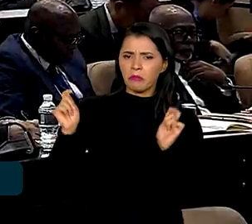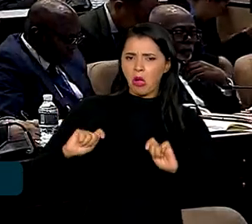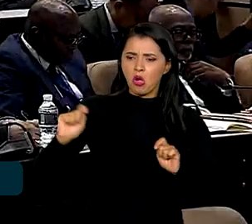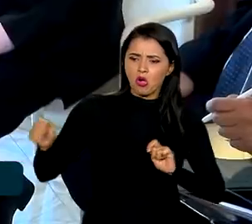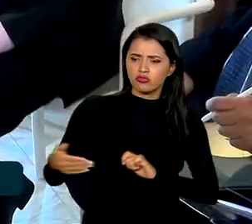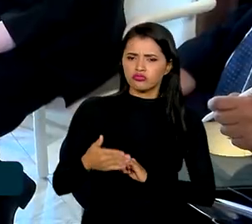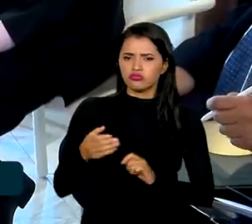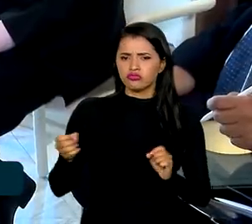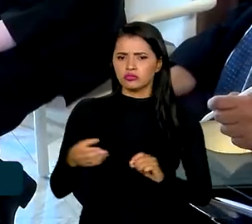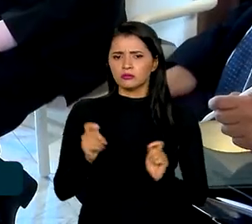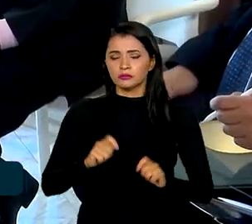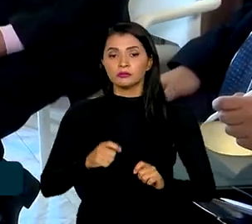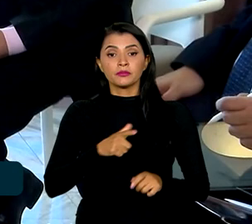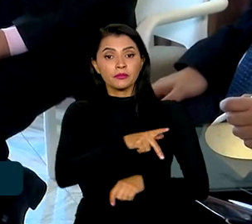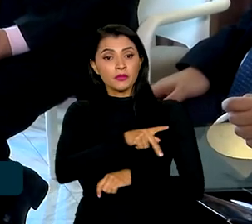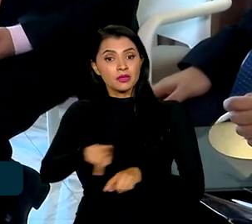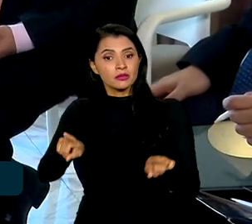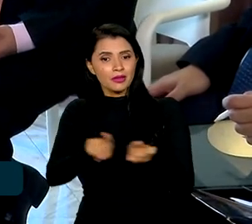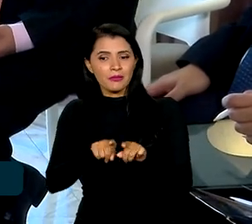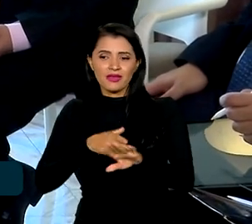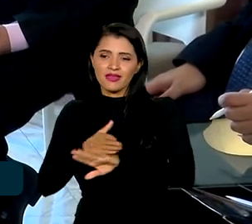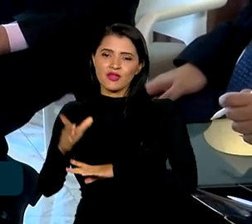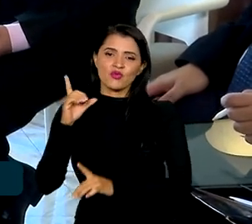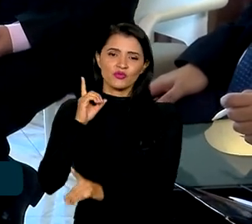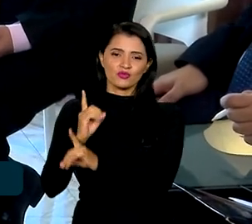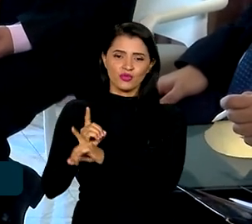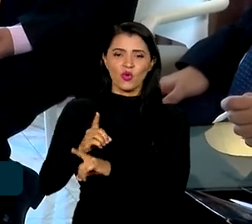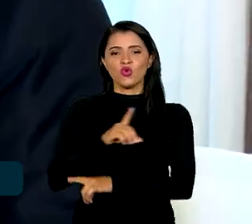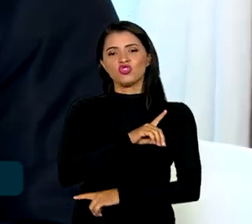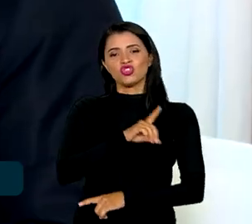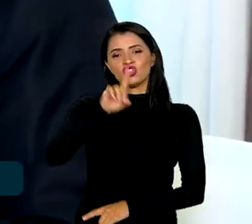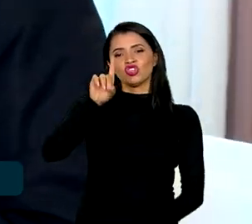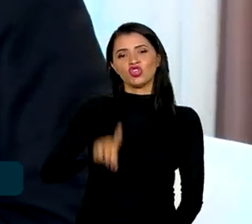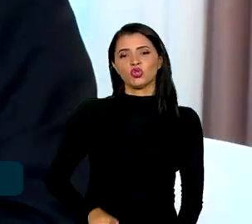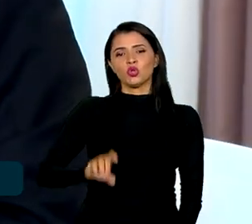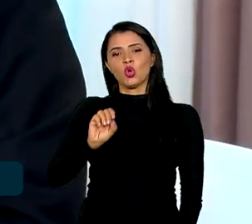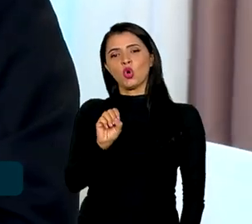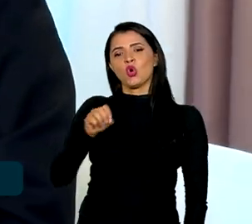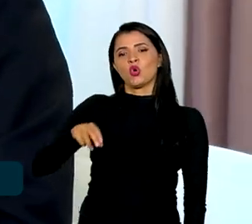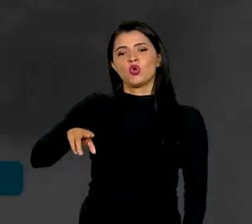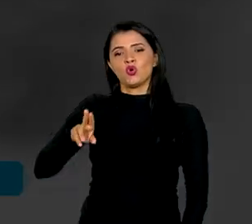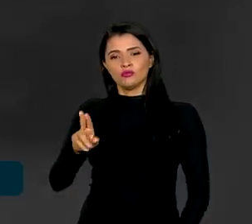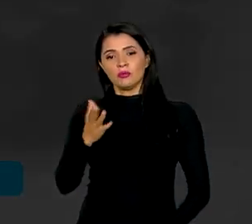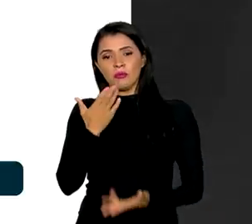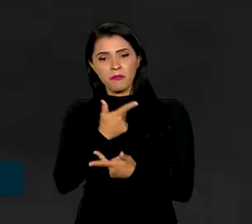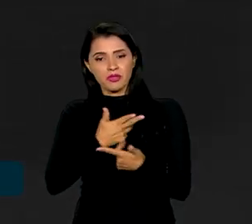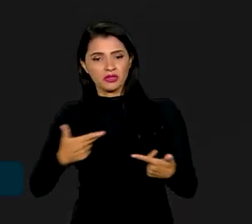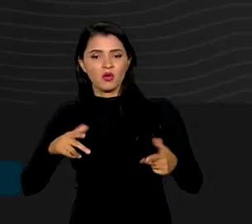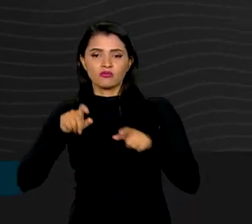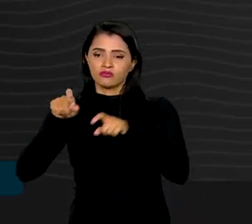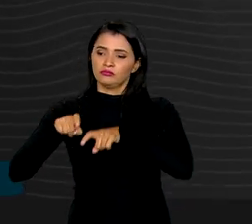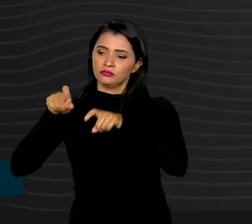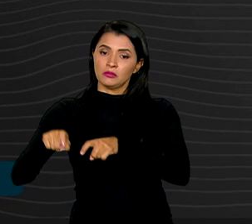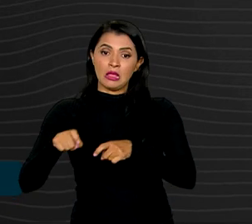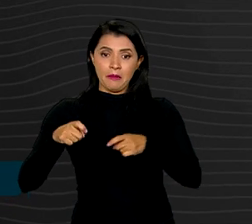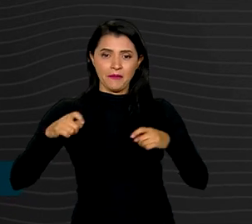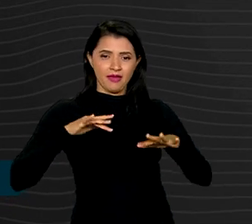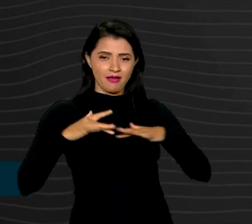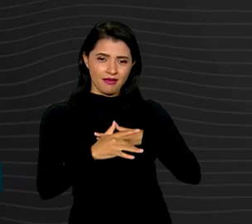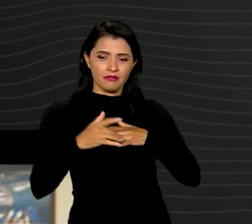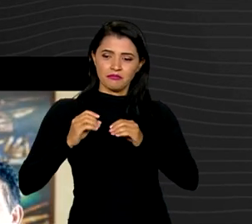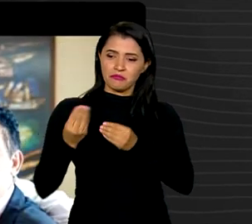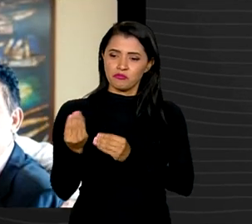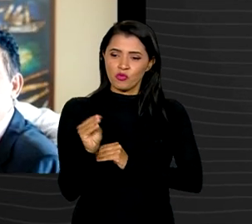inovação. O presidente ainda se reuniu com o diretor da ONU para alimentação e agricultura. Pelas redes sociais, Lula